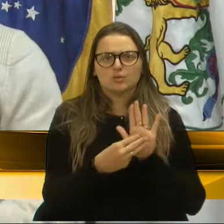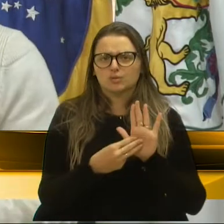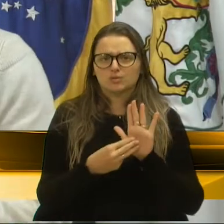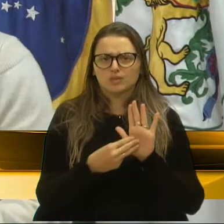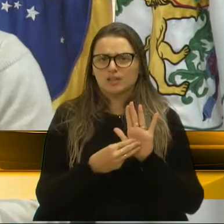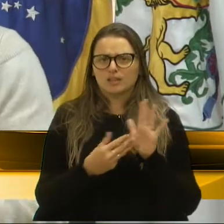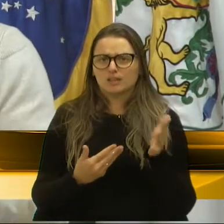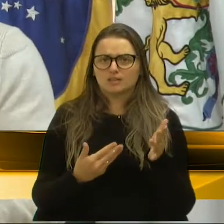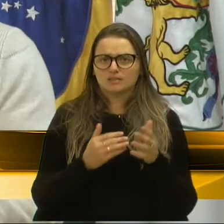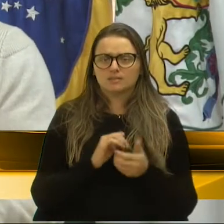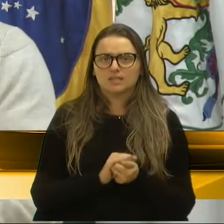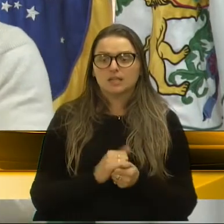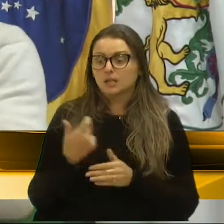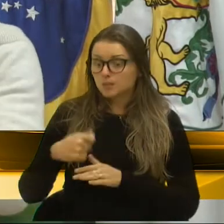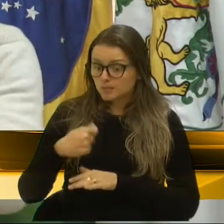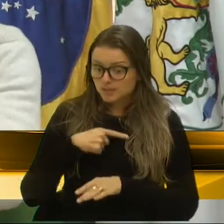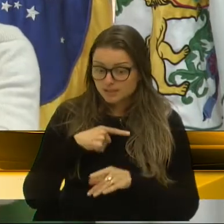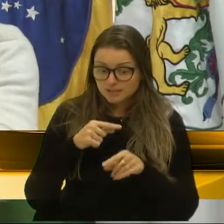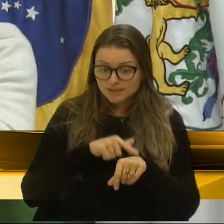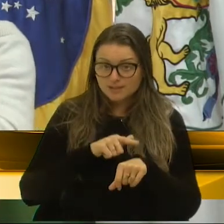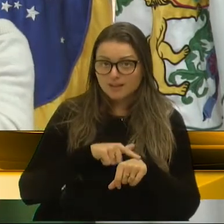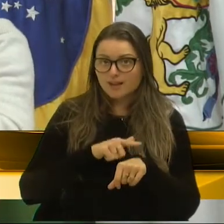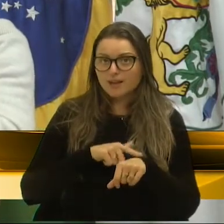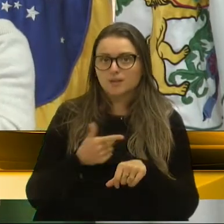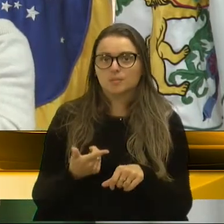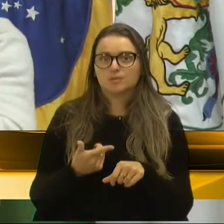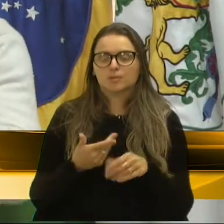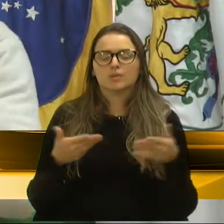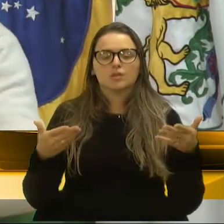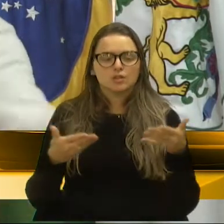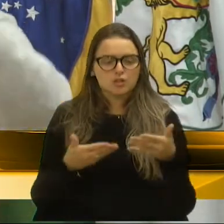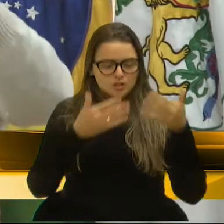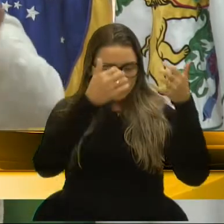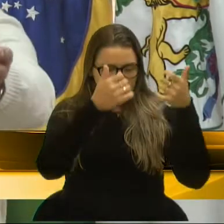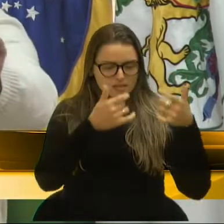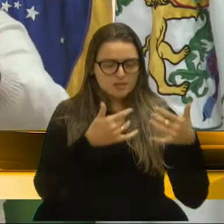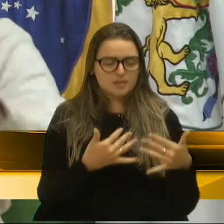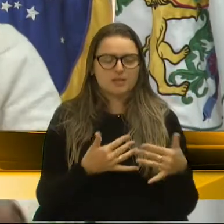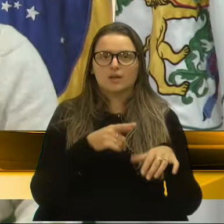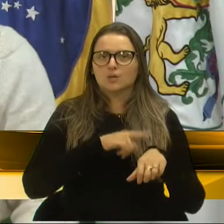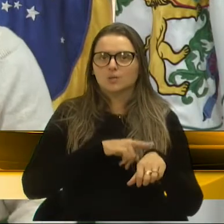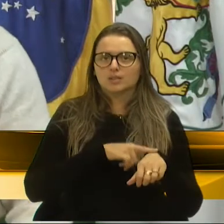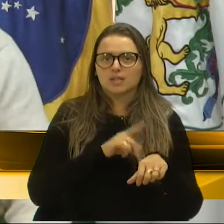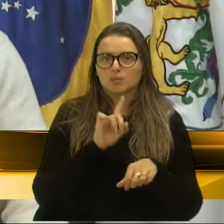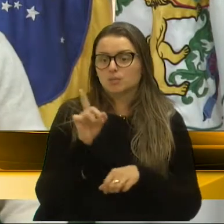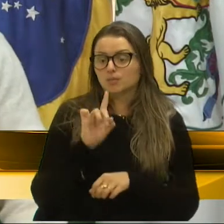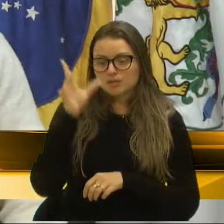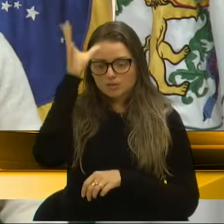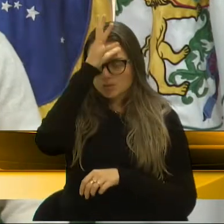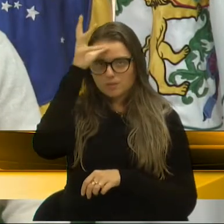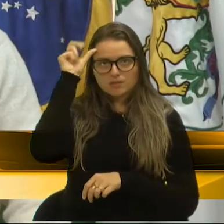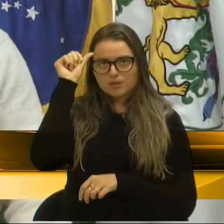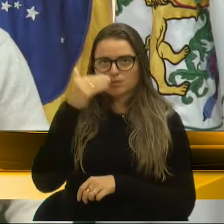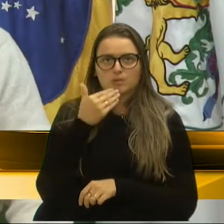e isso precisa de tempo, já falaram aqui, mas esse tempo não foi o município que pediu,